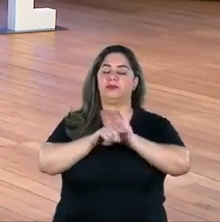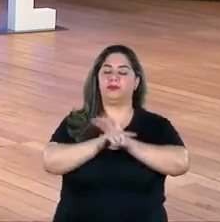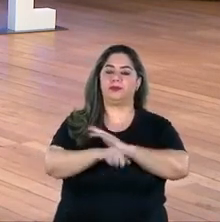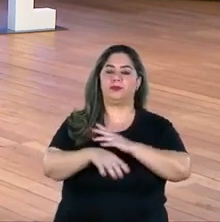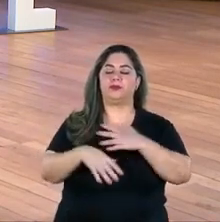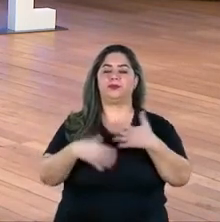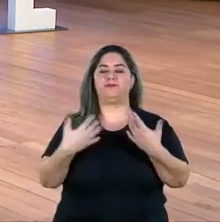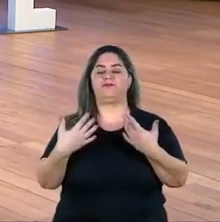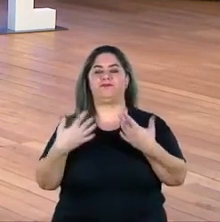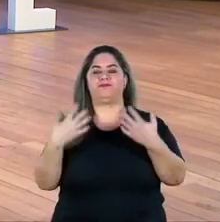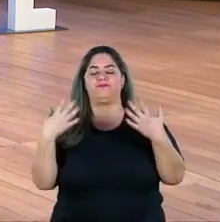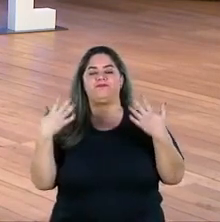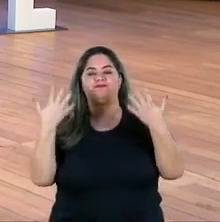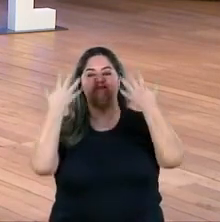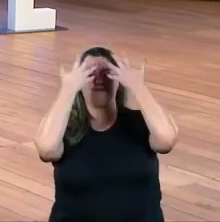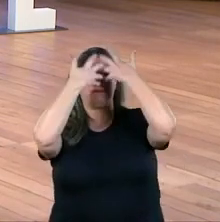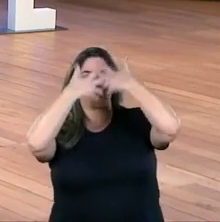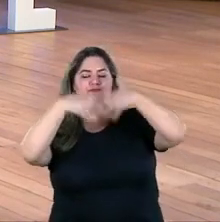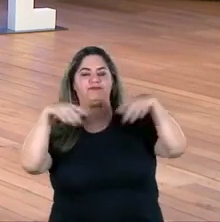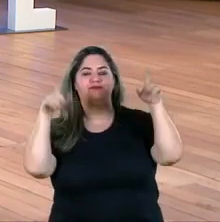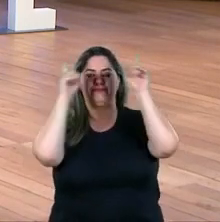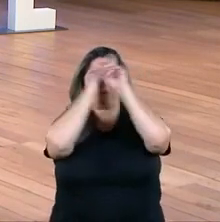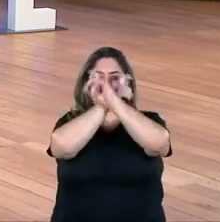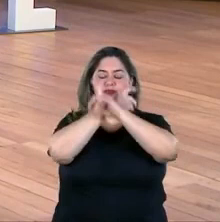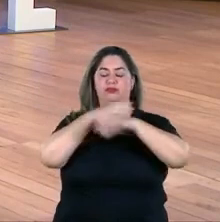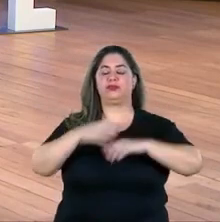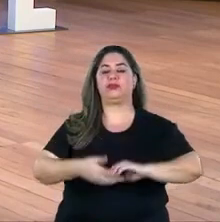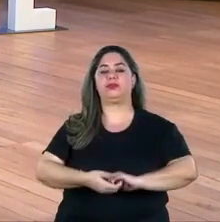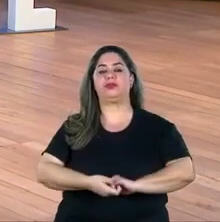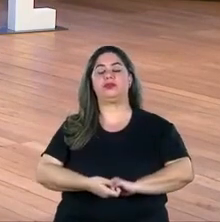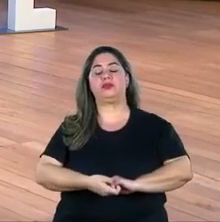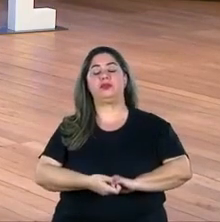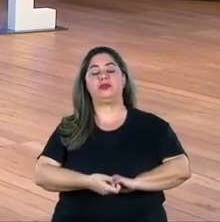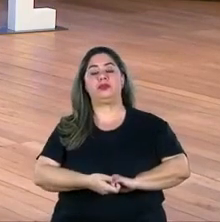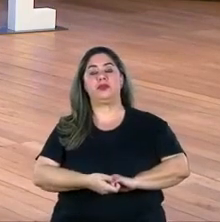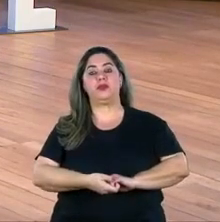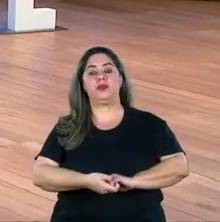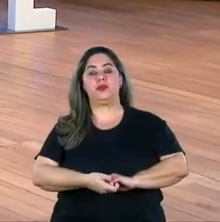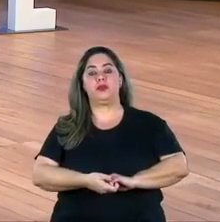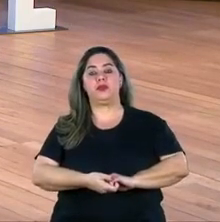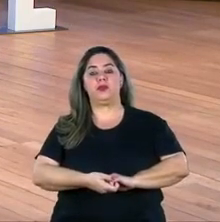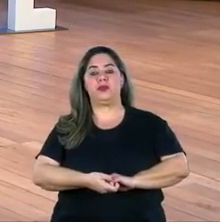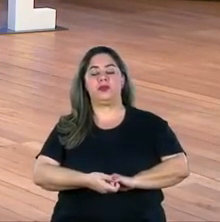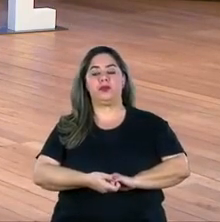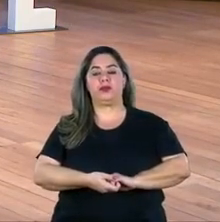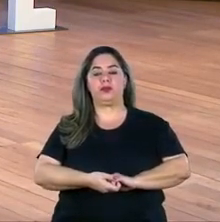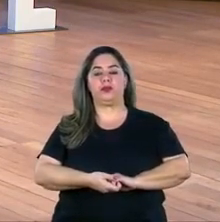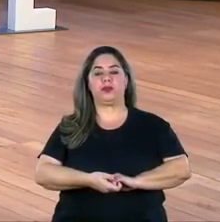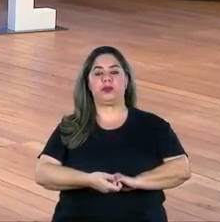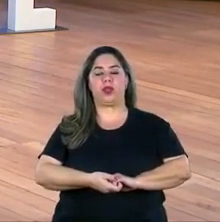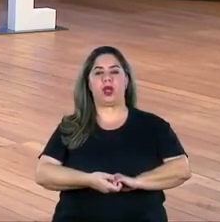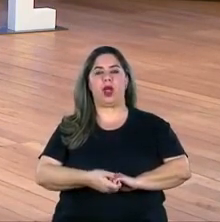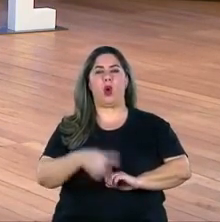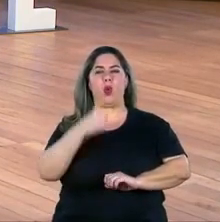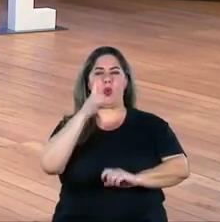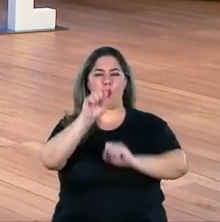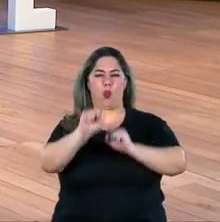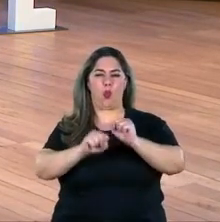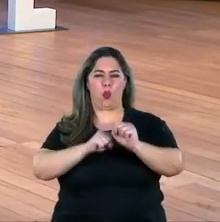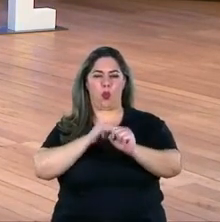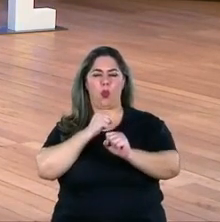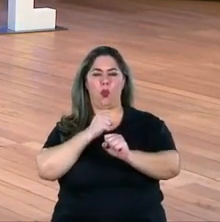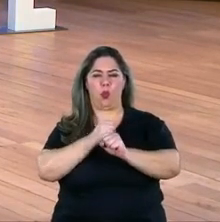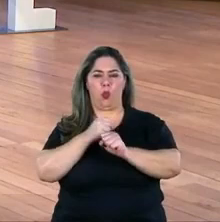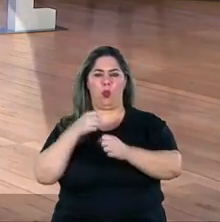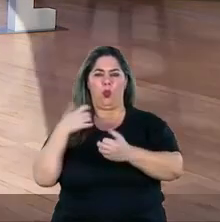complexa eu acho o seguinte a gente está há pouco mais de um ano aí de